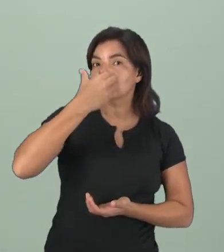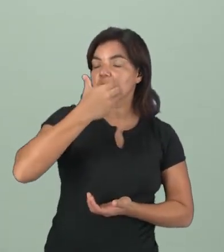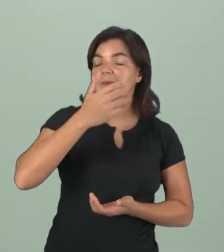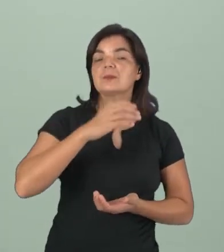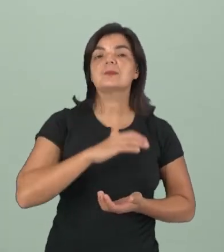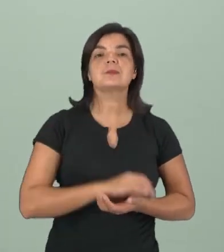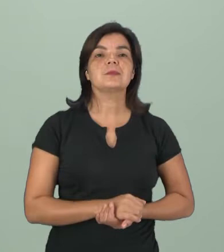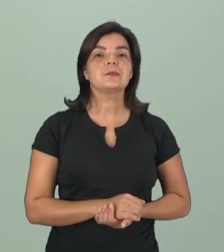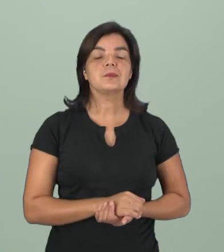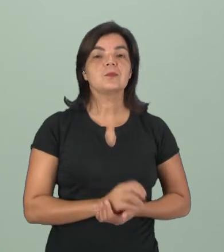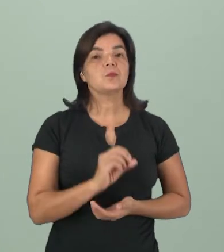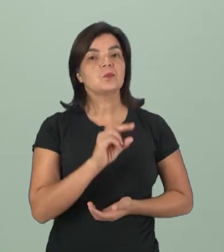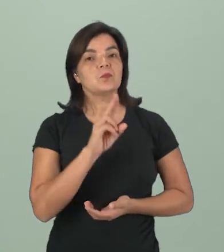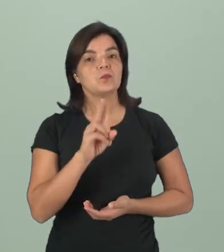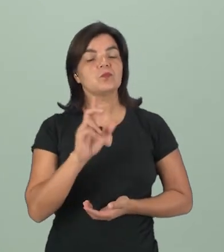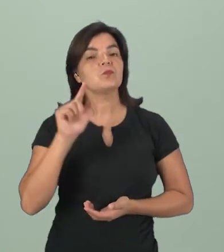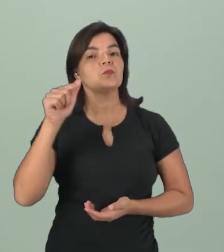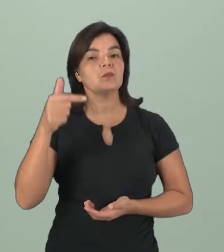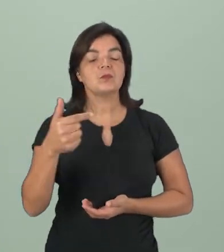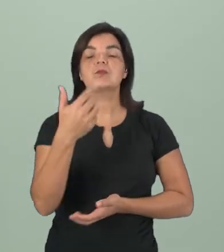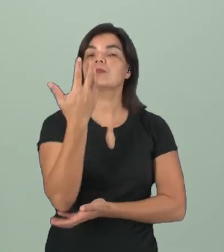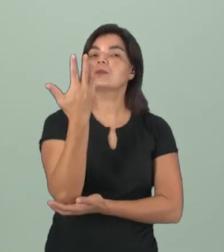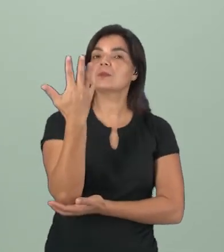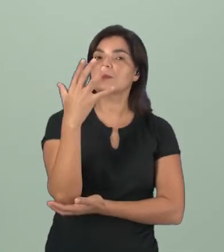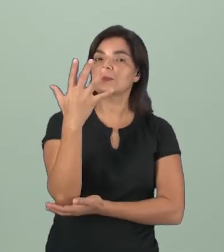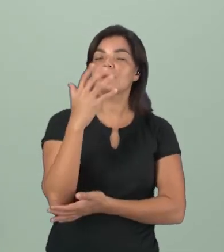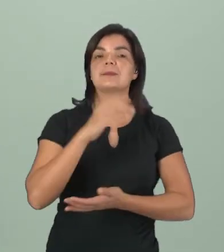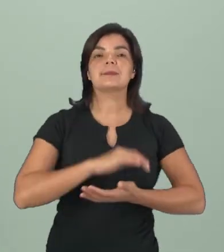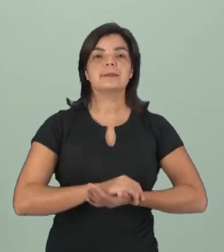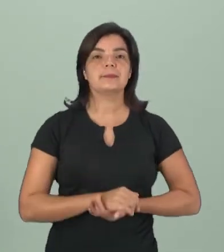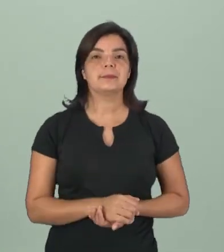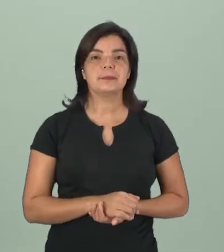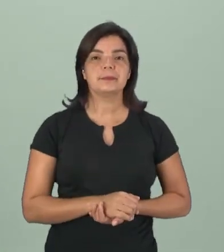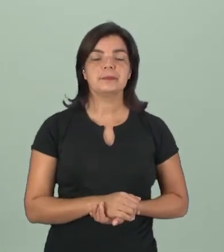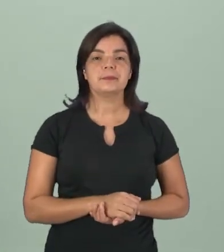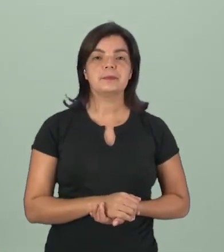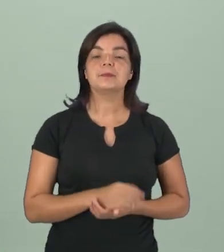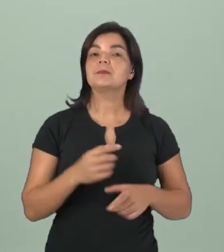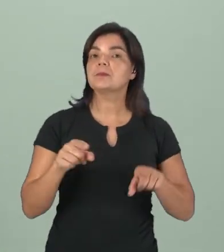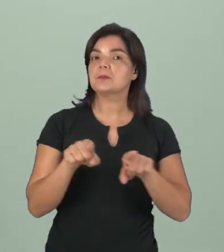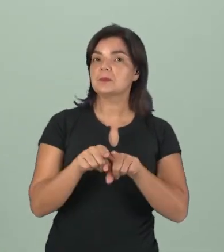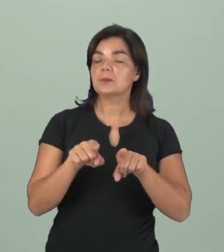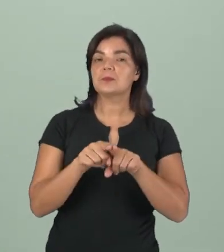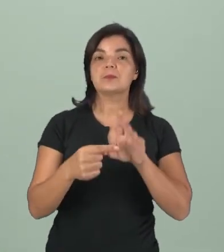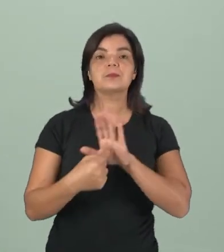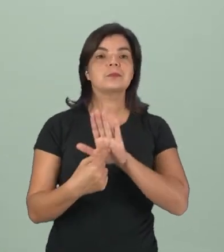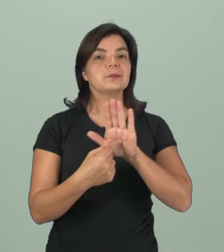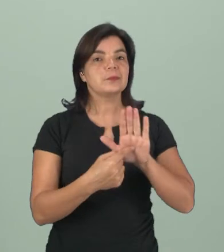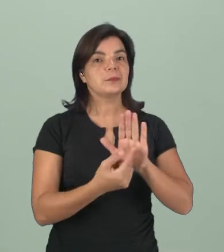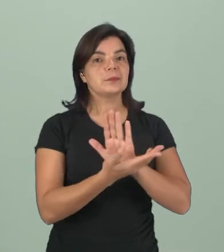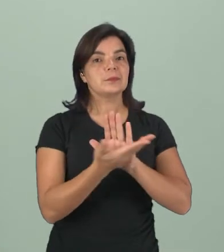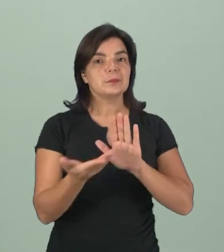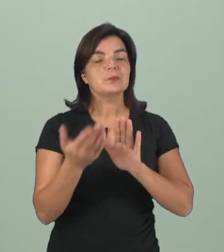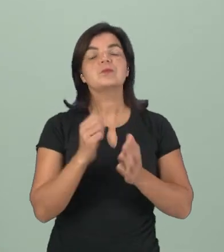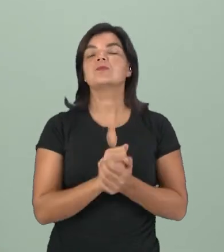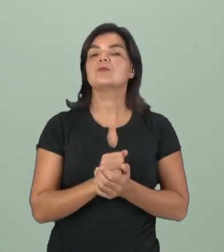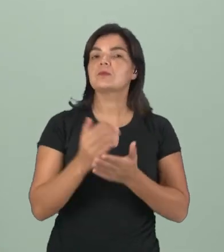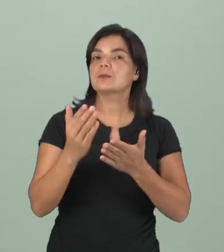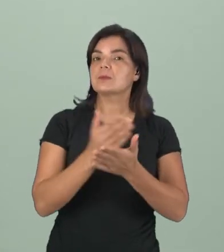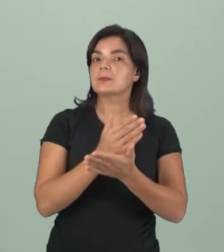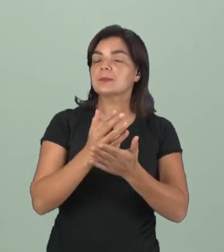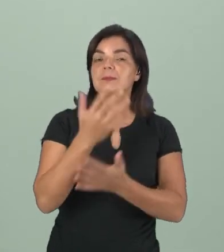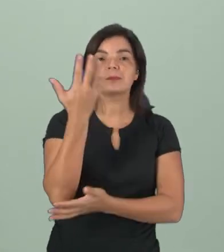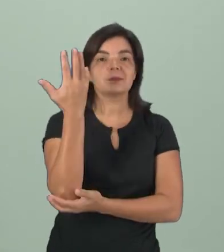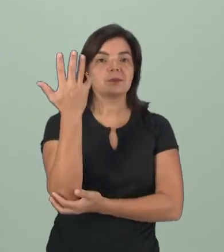como são as frutíferas, ou outros tipos de plantas. Eu também vou mostrar para vocês algumas